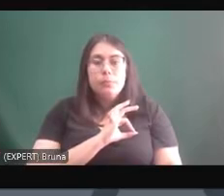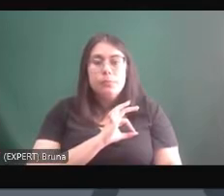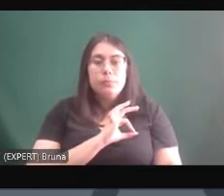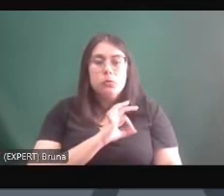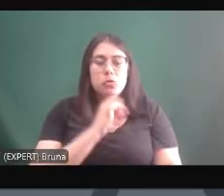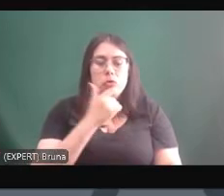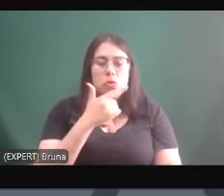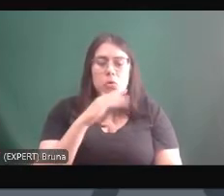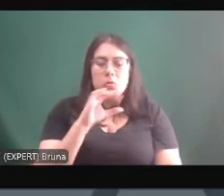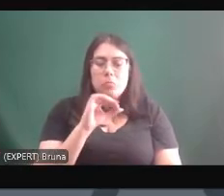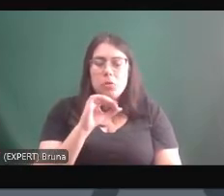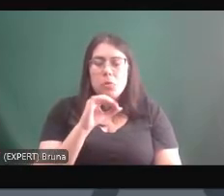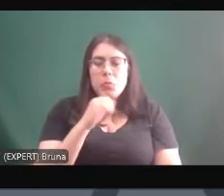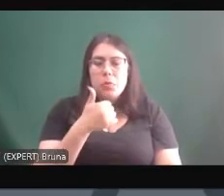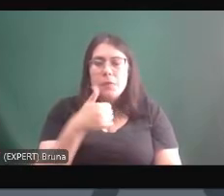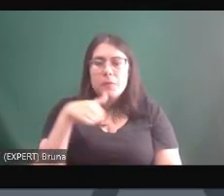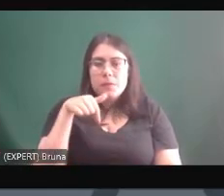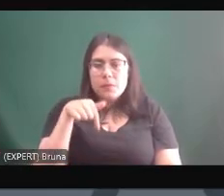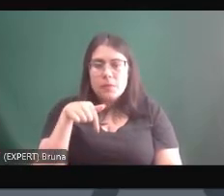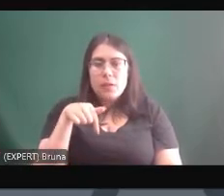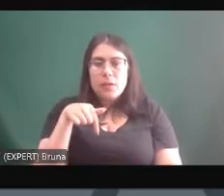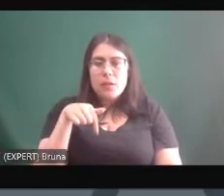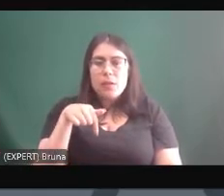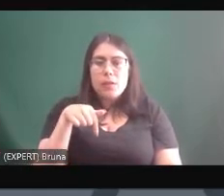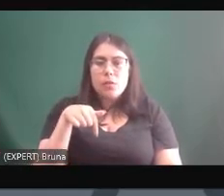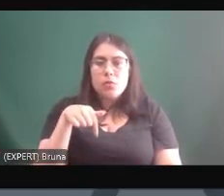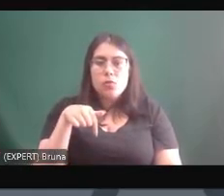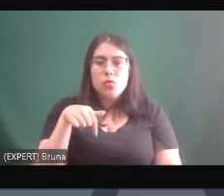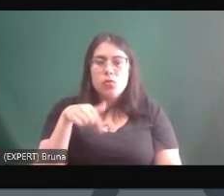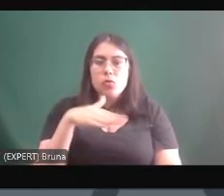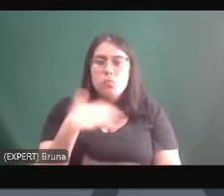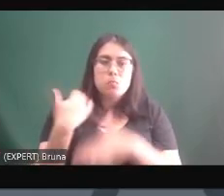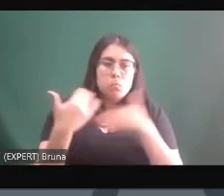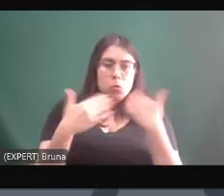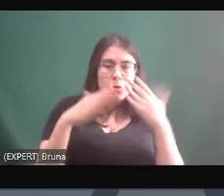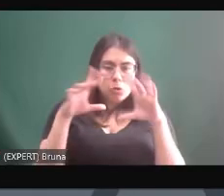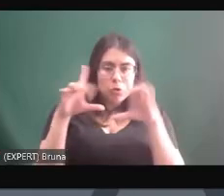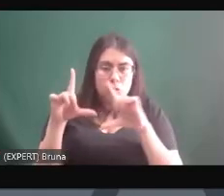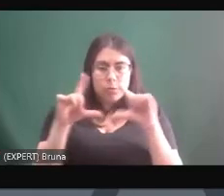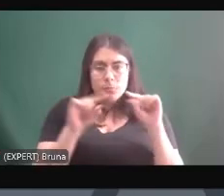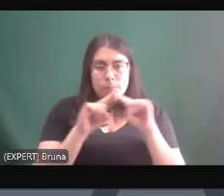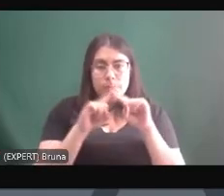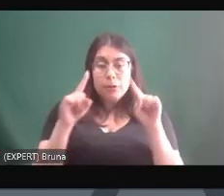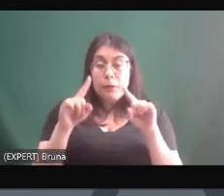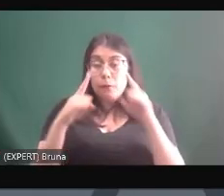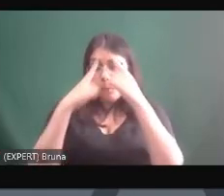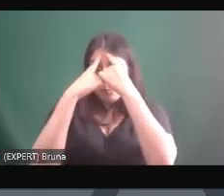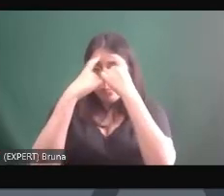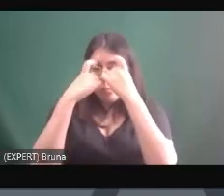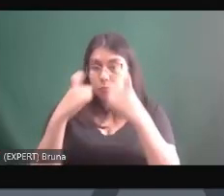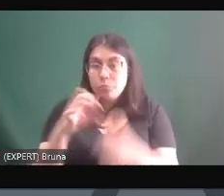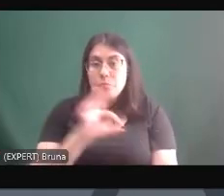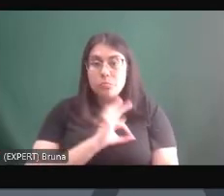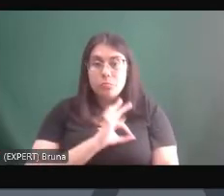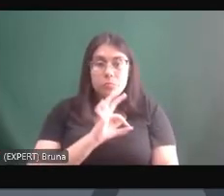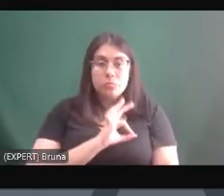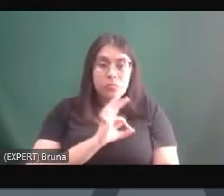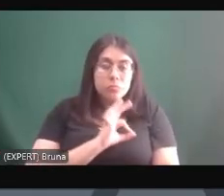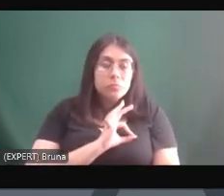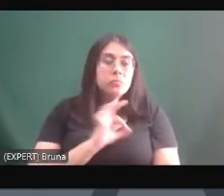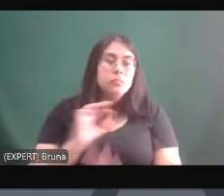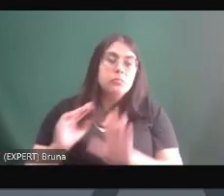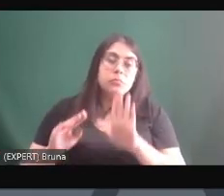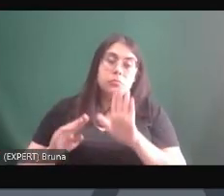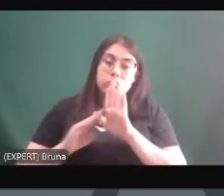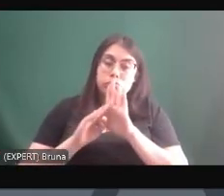2017 apesar dos homicídios estarem caindo a violência policial segue crescendo bastante nos últimos 5